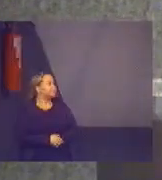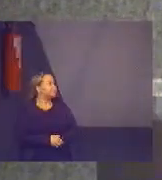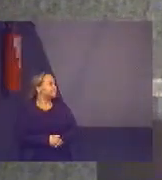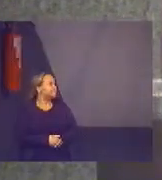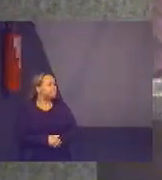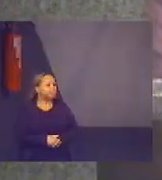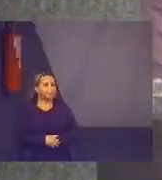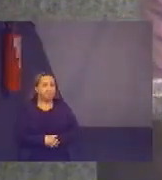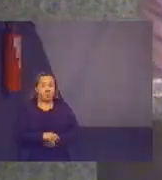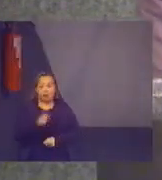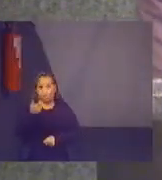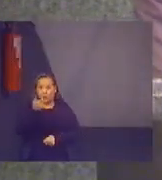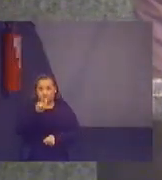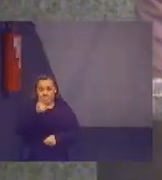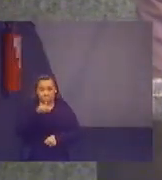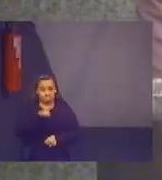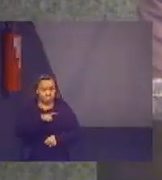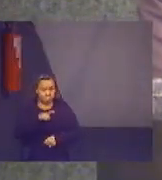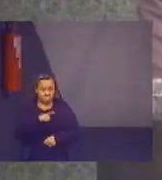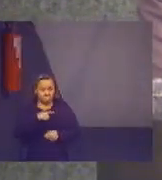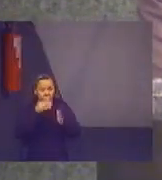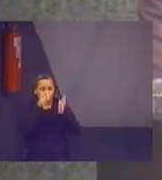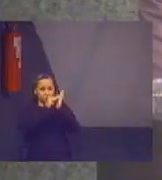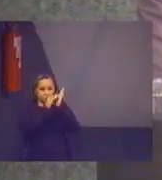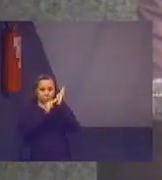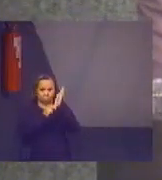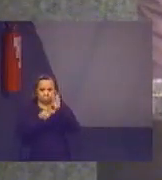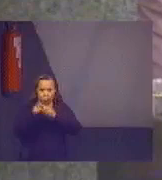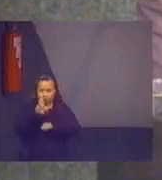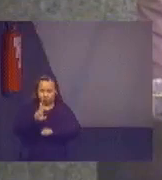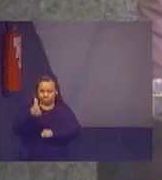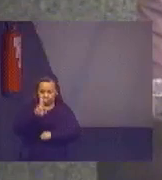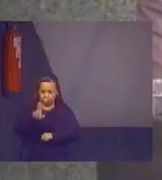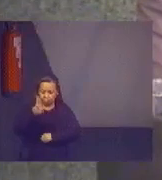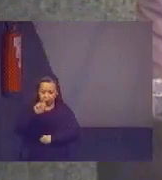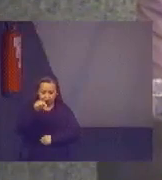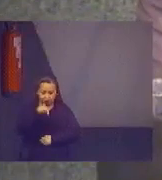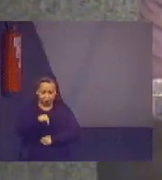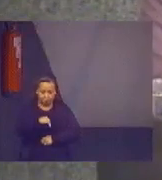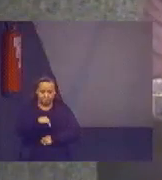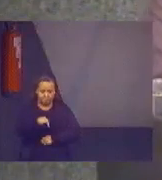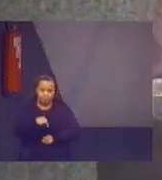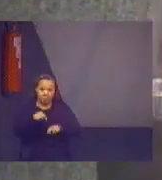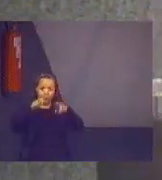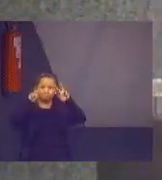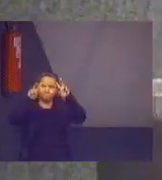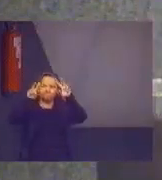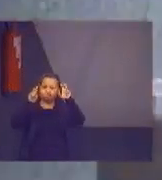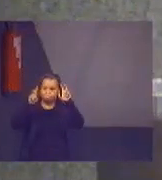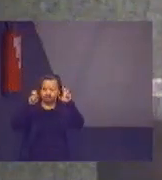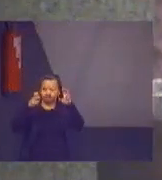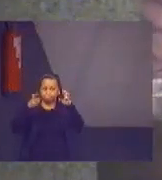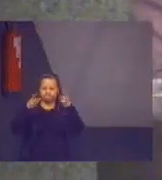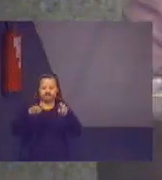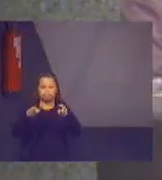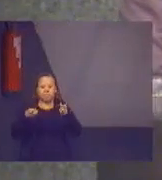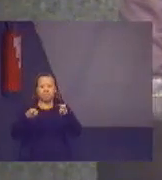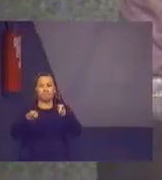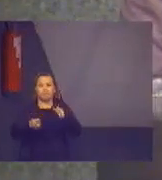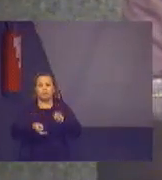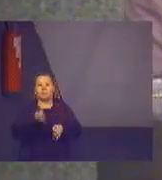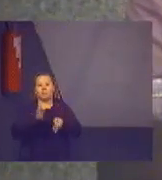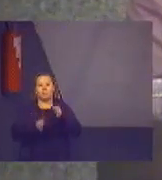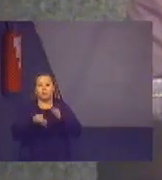Bom, não existia uma metodologia que utilizasse essa perspectiva. O tribunal, dentro da